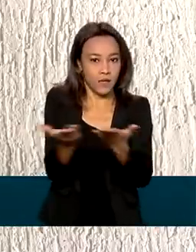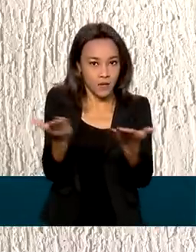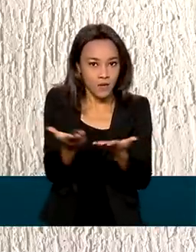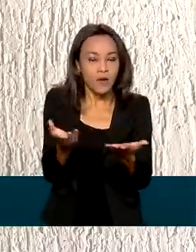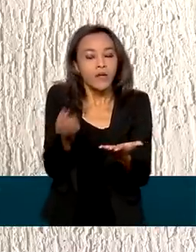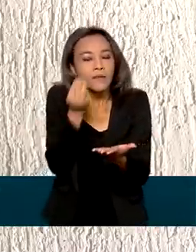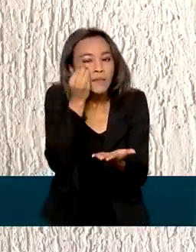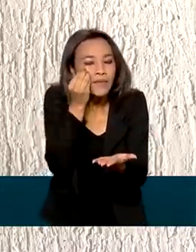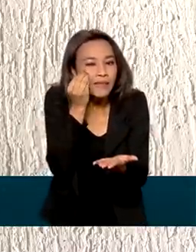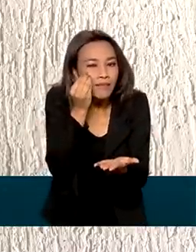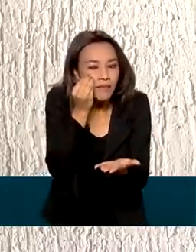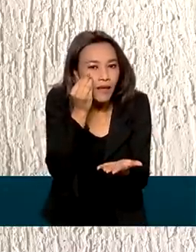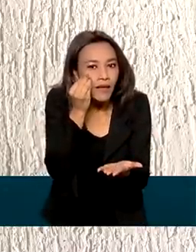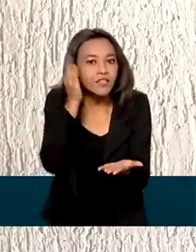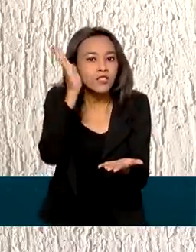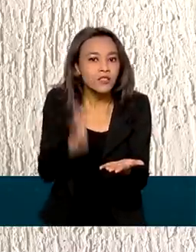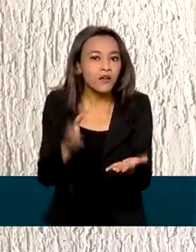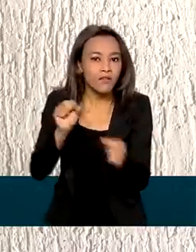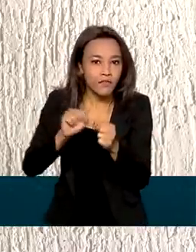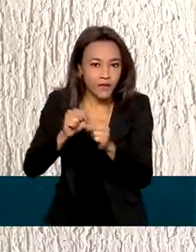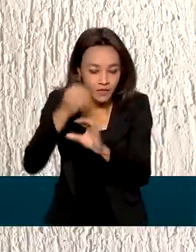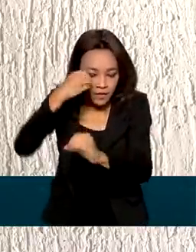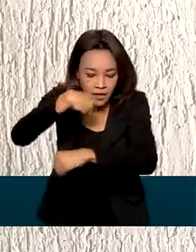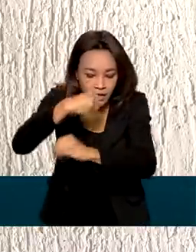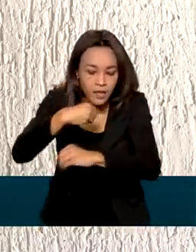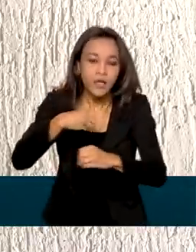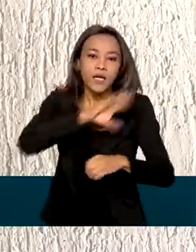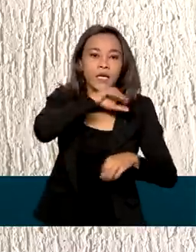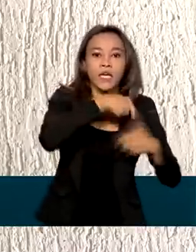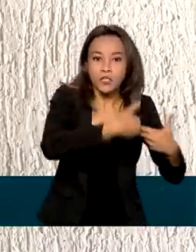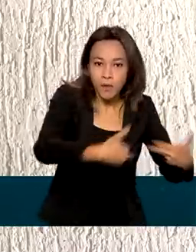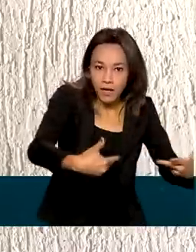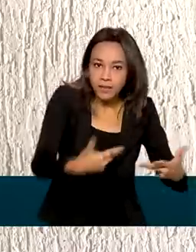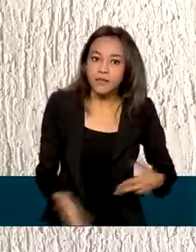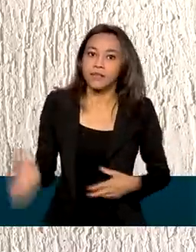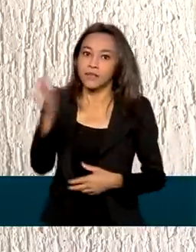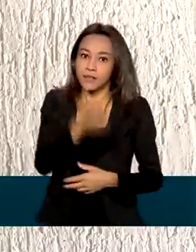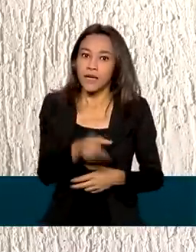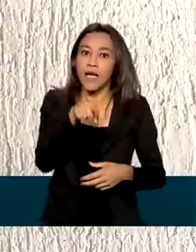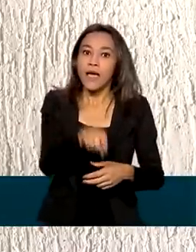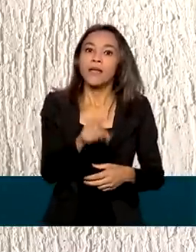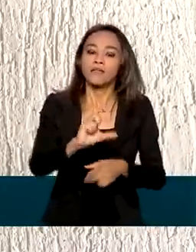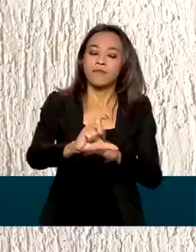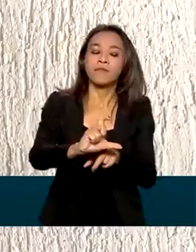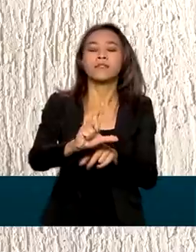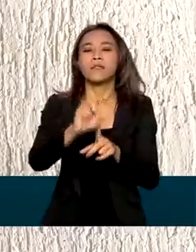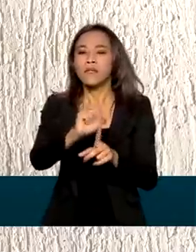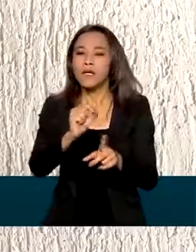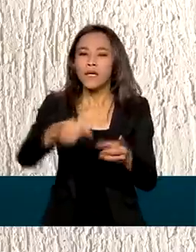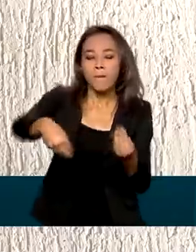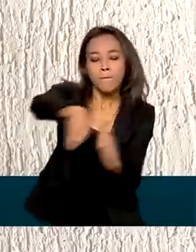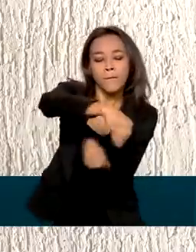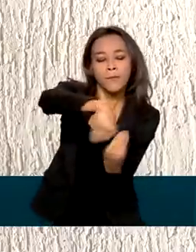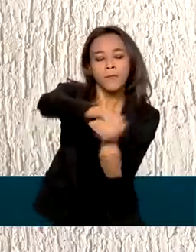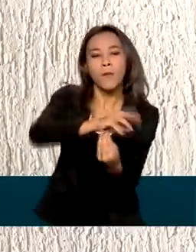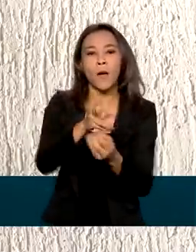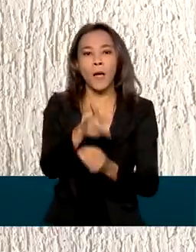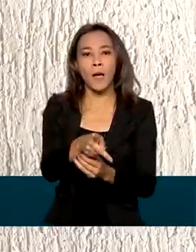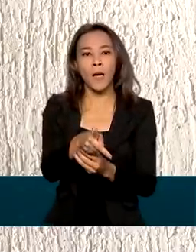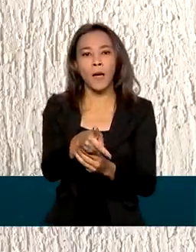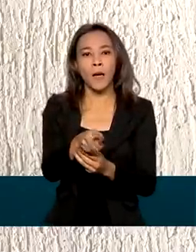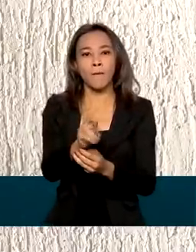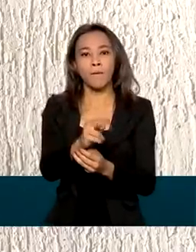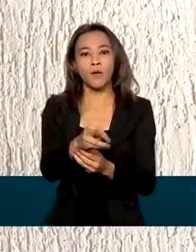pré-clínicos feitos em laboratório e animais. A Spintec utiliza a tecnologia de combinação de proteínas para formar uma